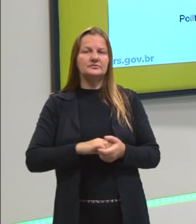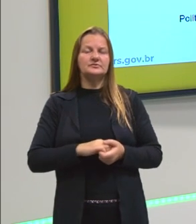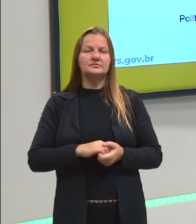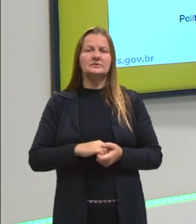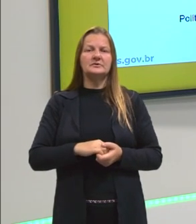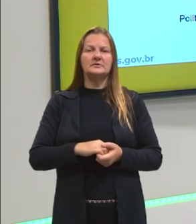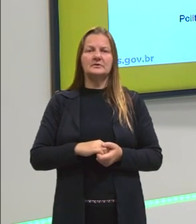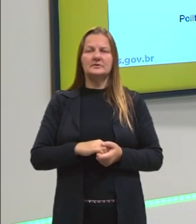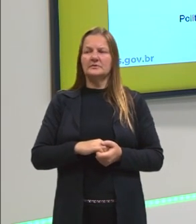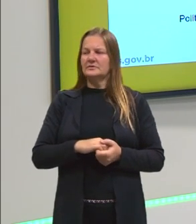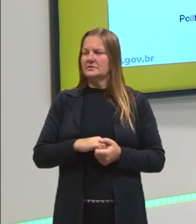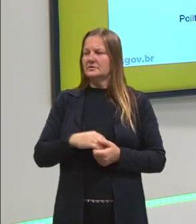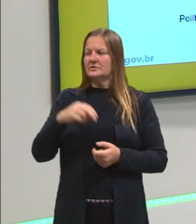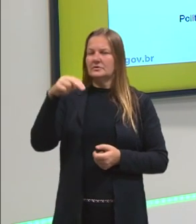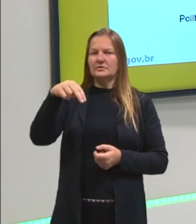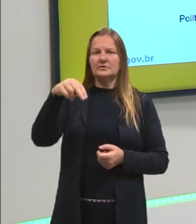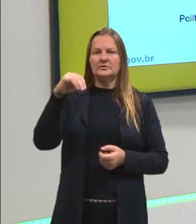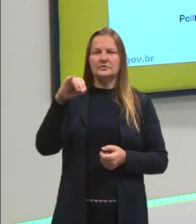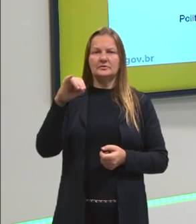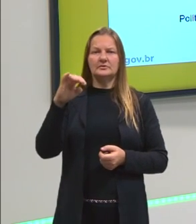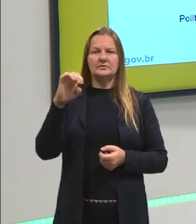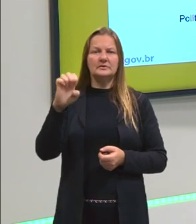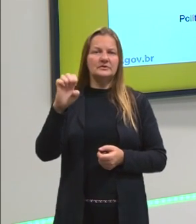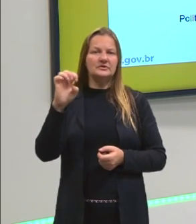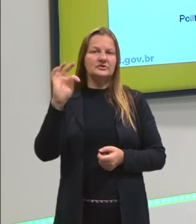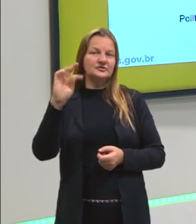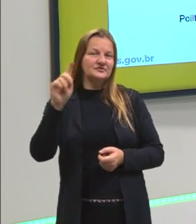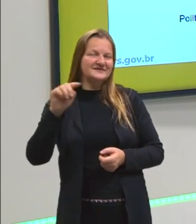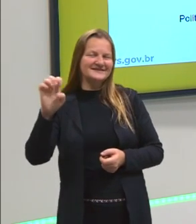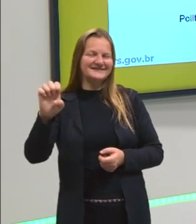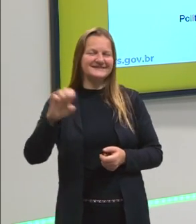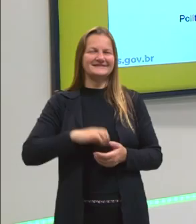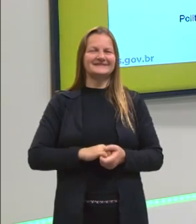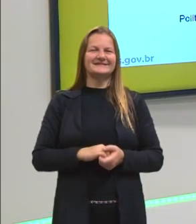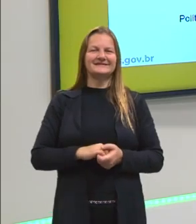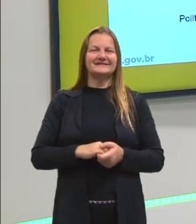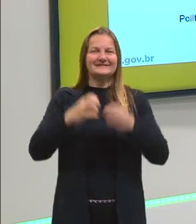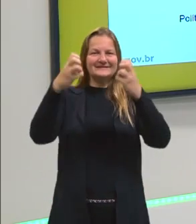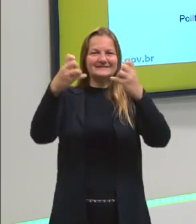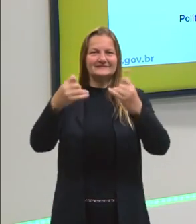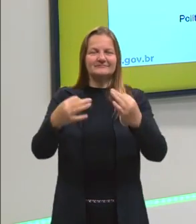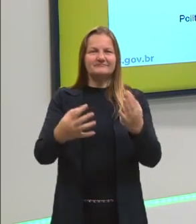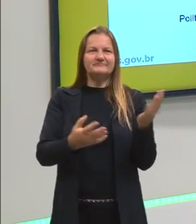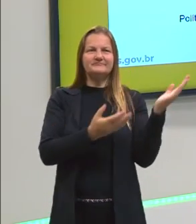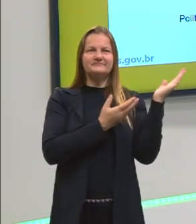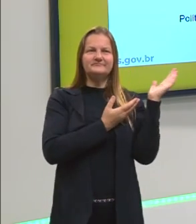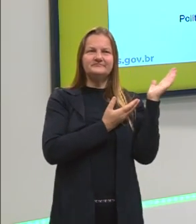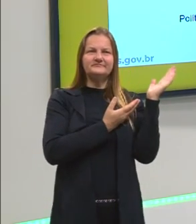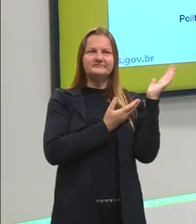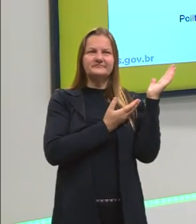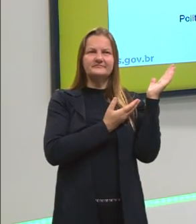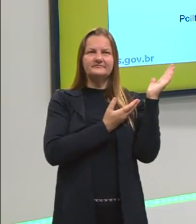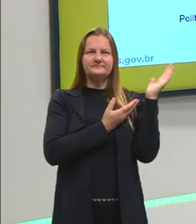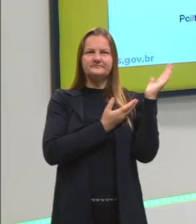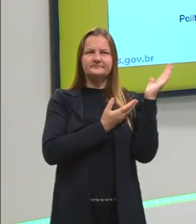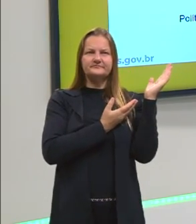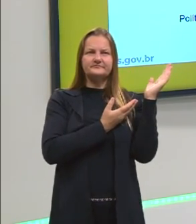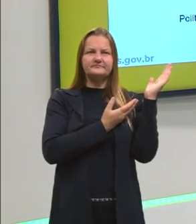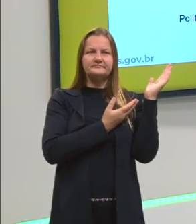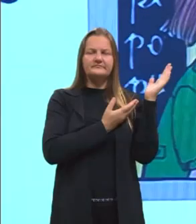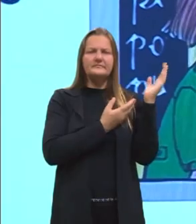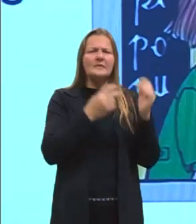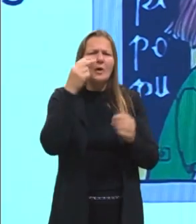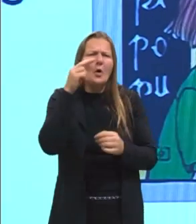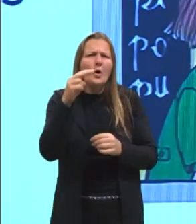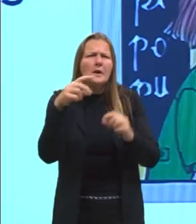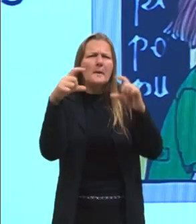de ter esse poder de fazer as coisas. Olha aqui, a nossa tirinha fala, né? Vamos ver, Manolito, uma palavra